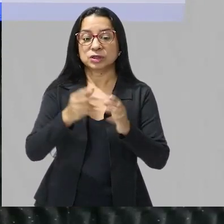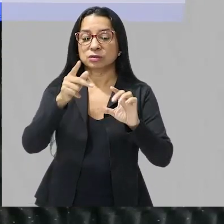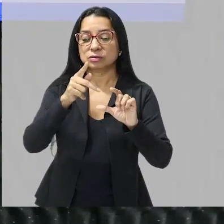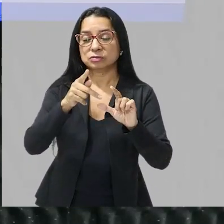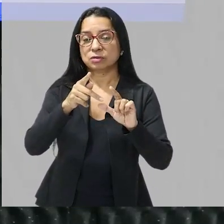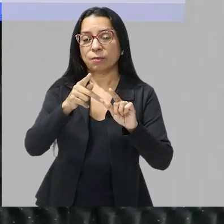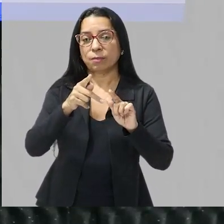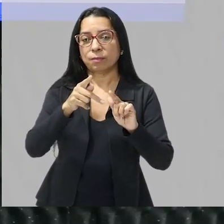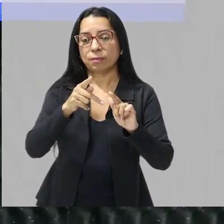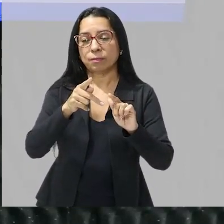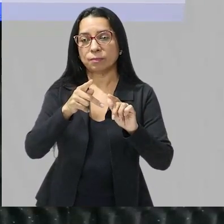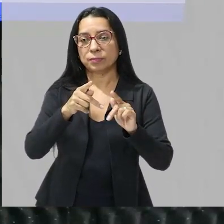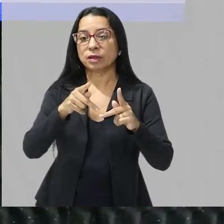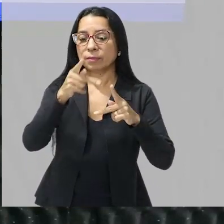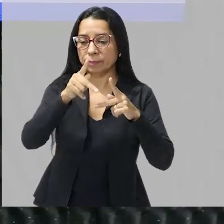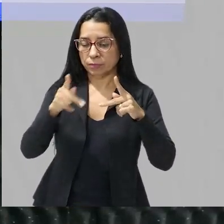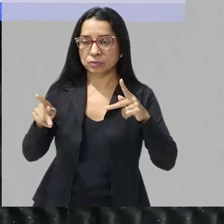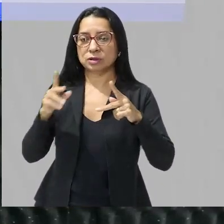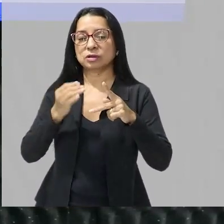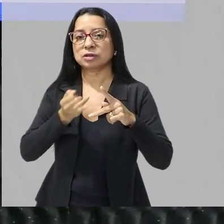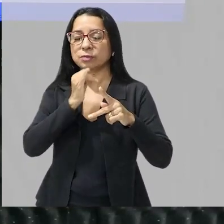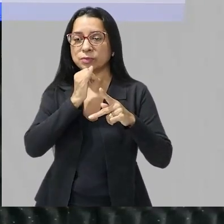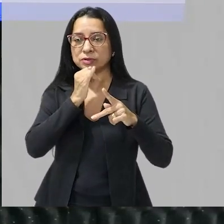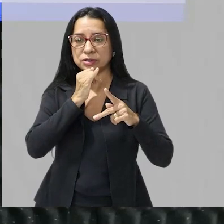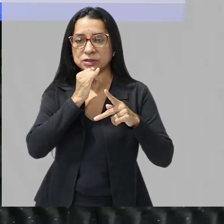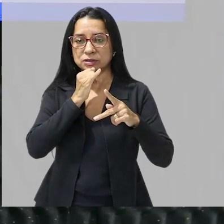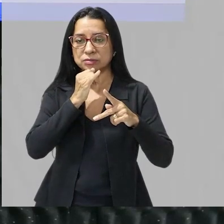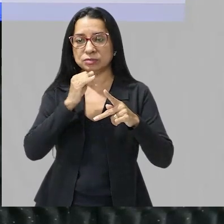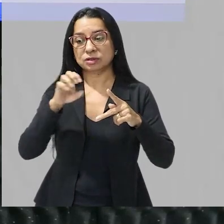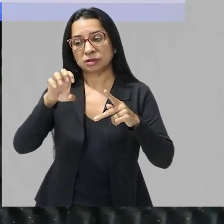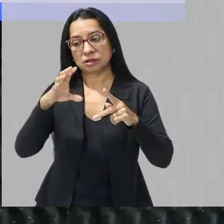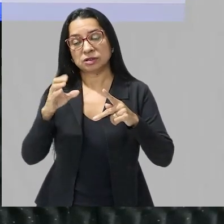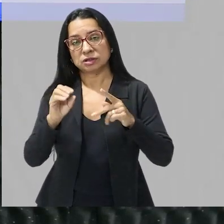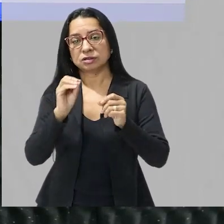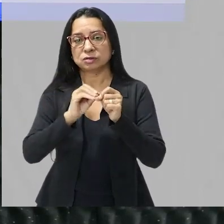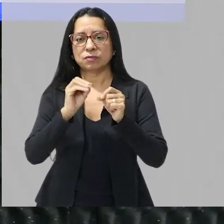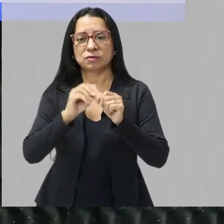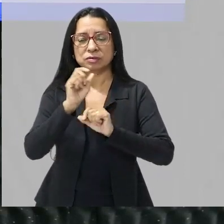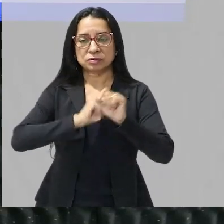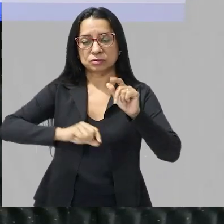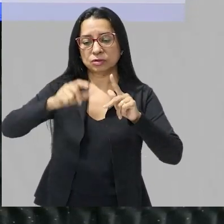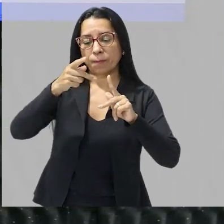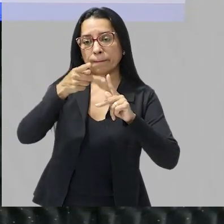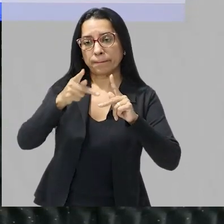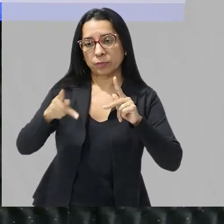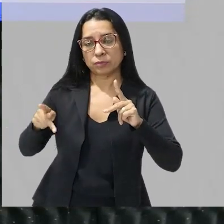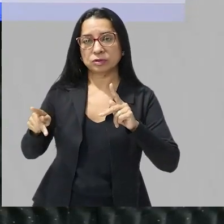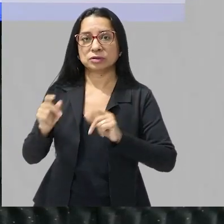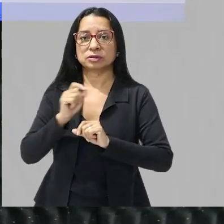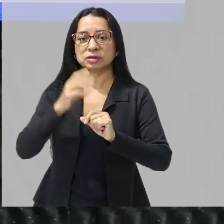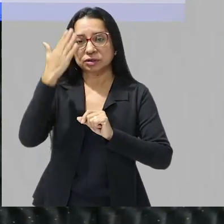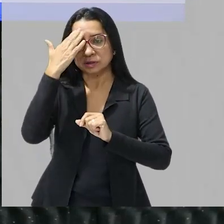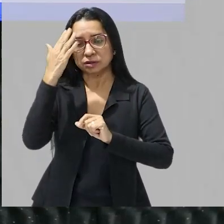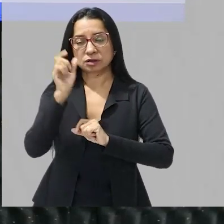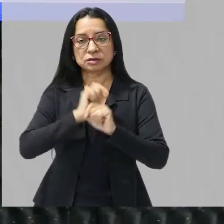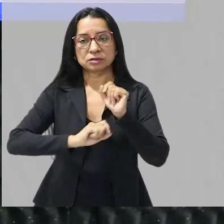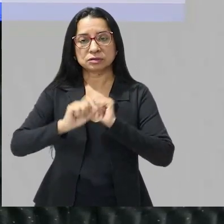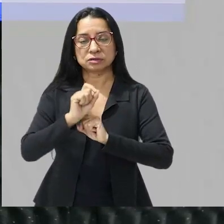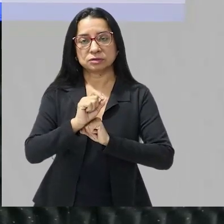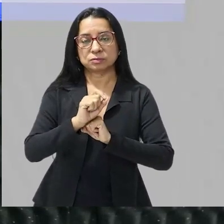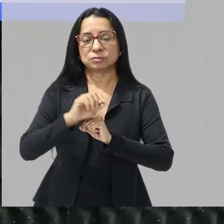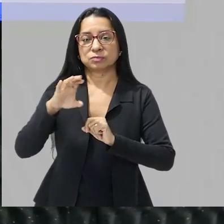por exemplo que as enzimas elas são feitas de proteínas tá então a gente entende que se uma determinada